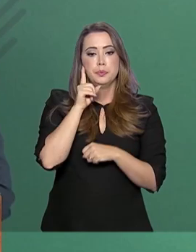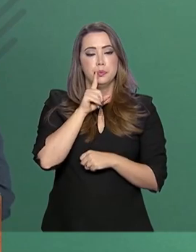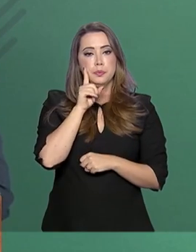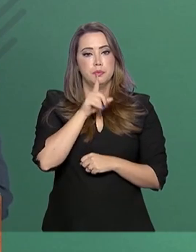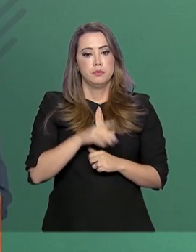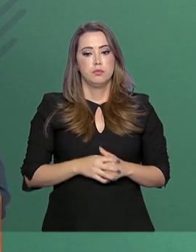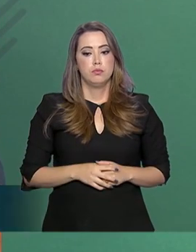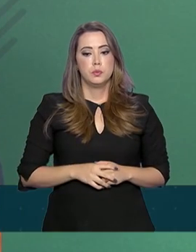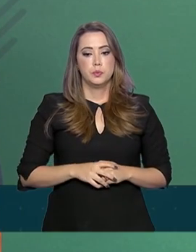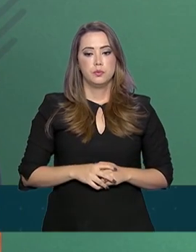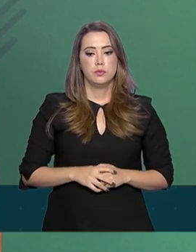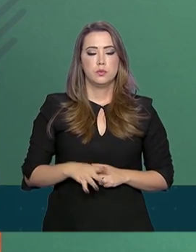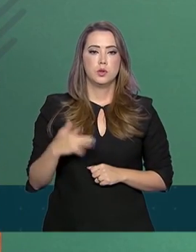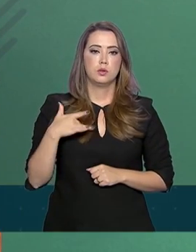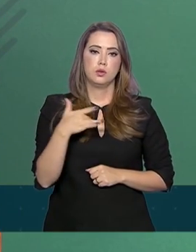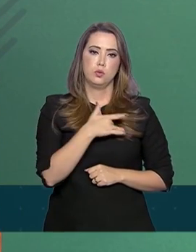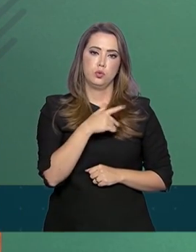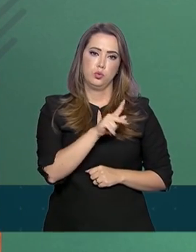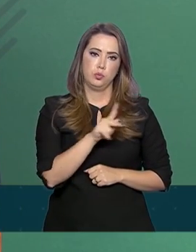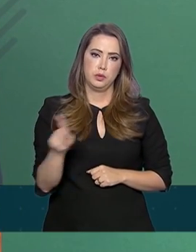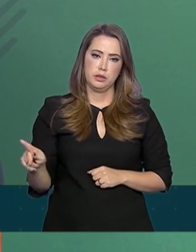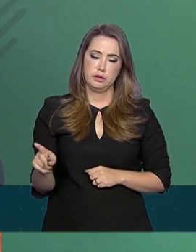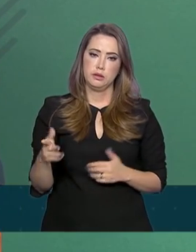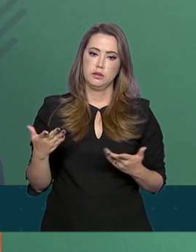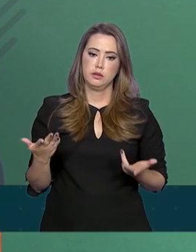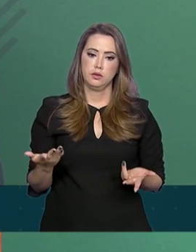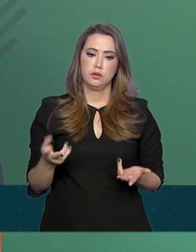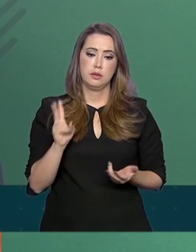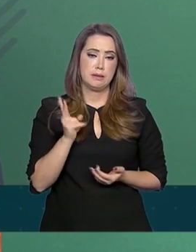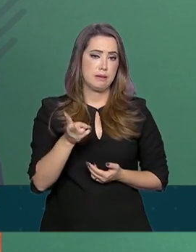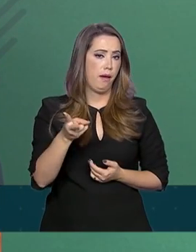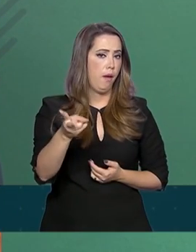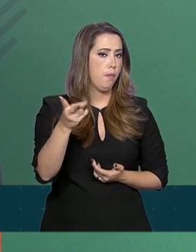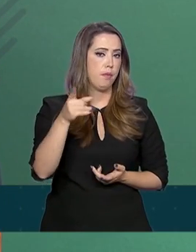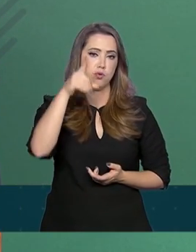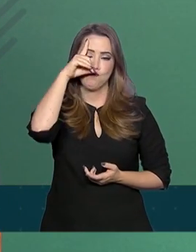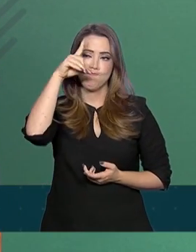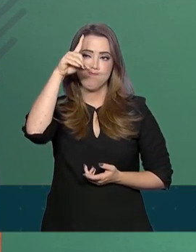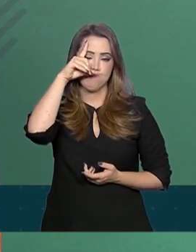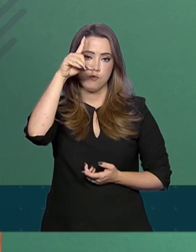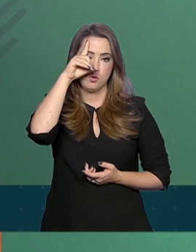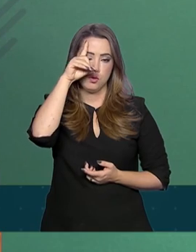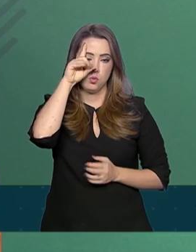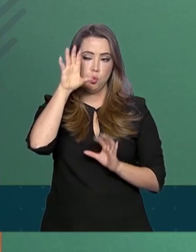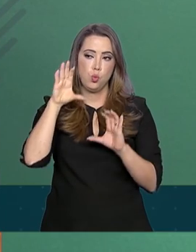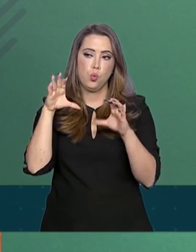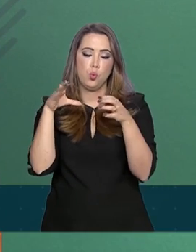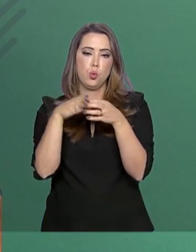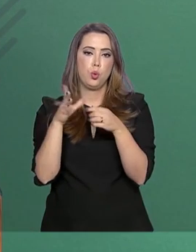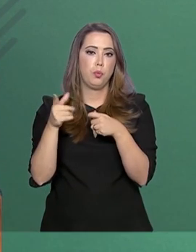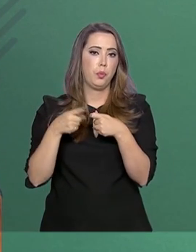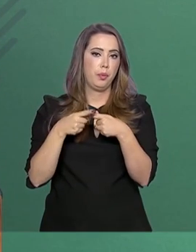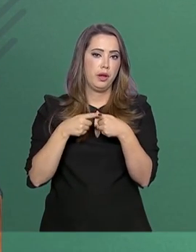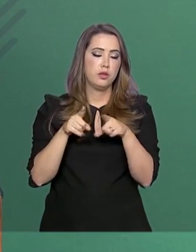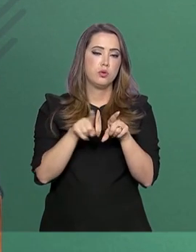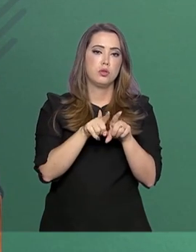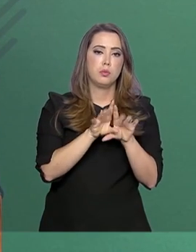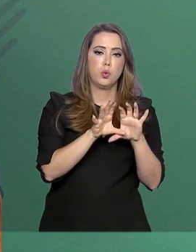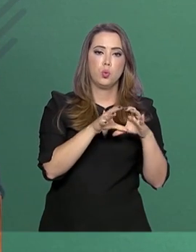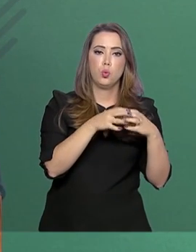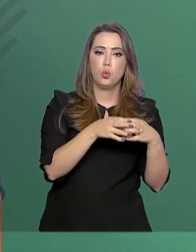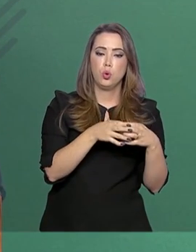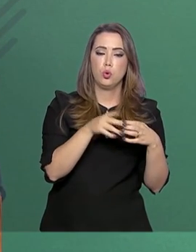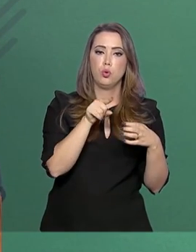Com relação à saúde do presidente, são diuturnamente realizadas pela equipe médica e, por consequência,